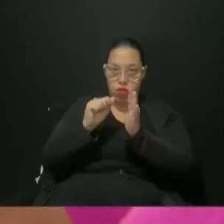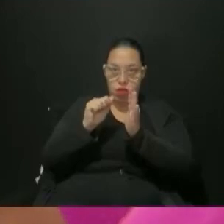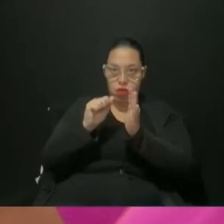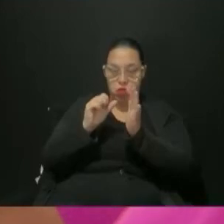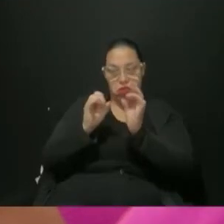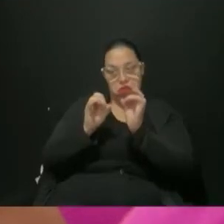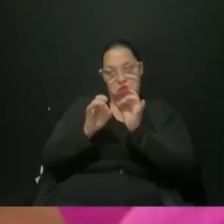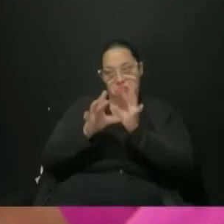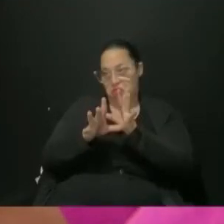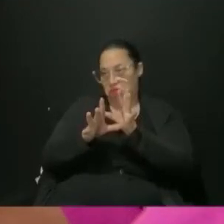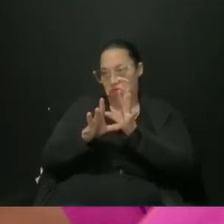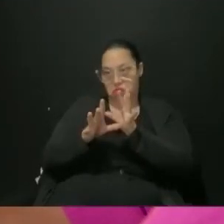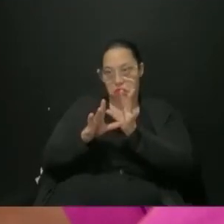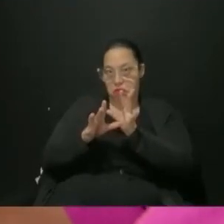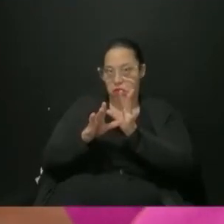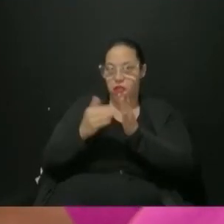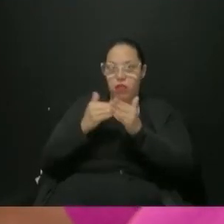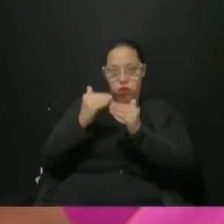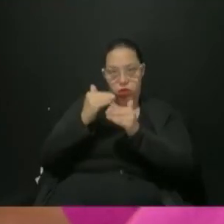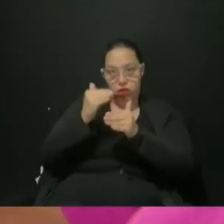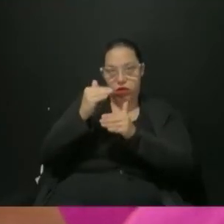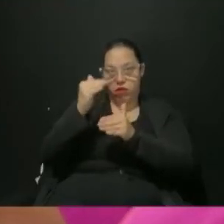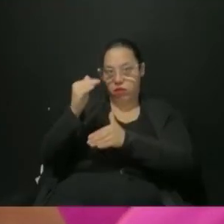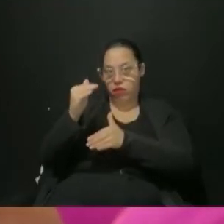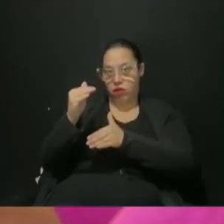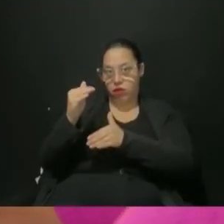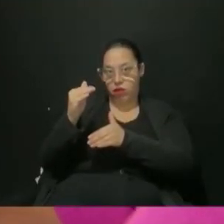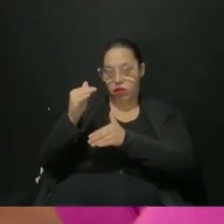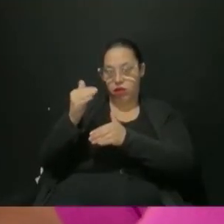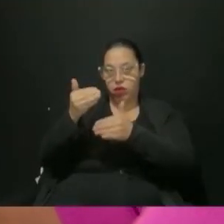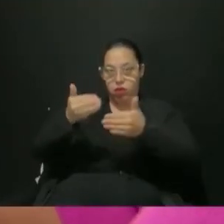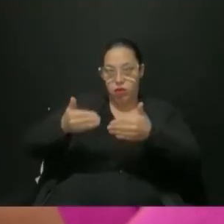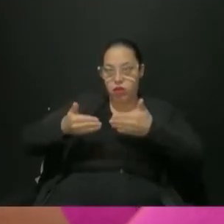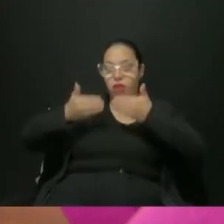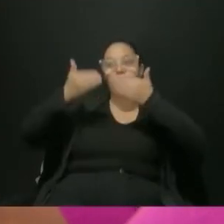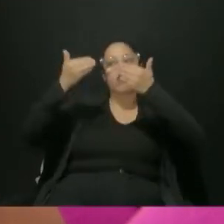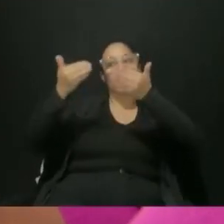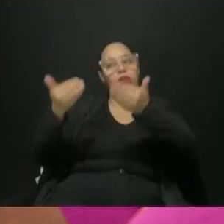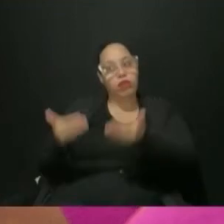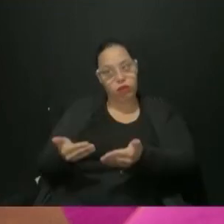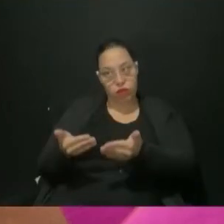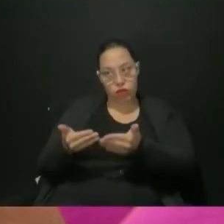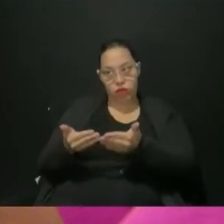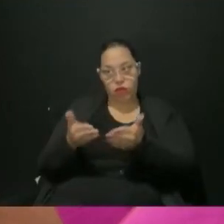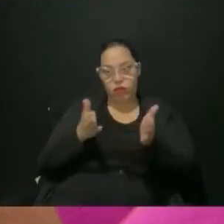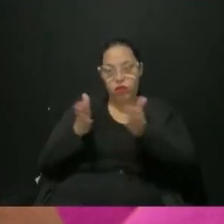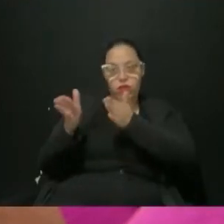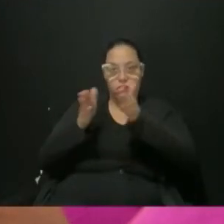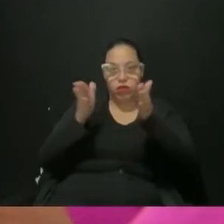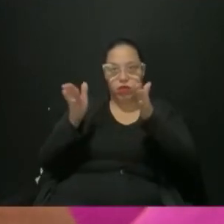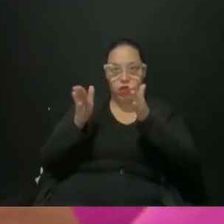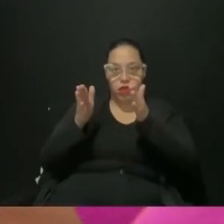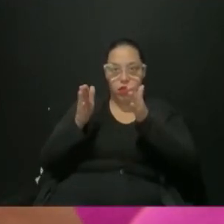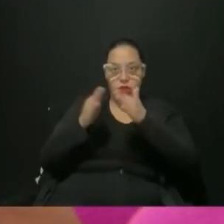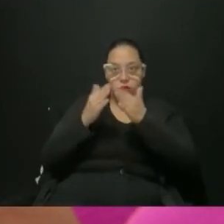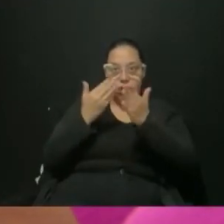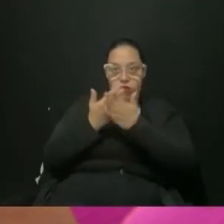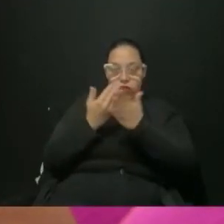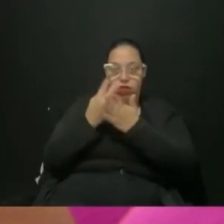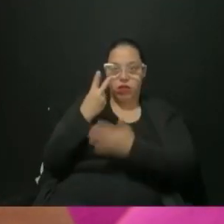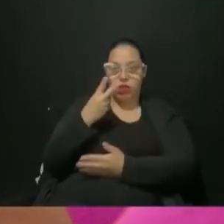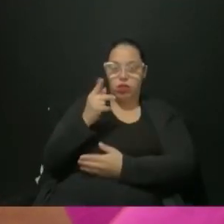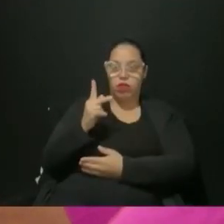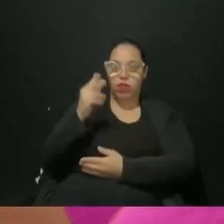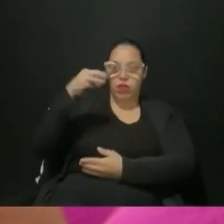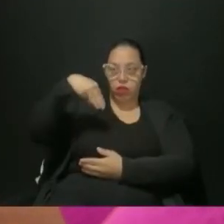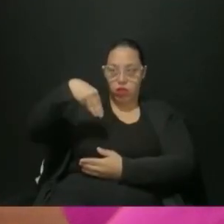automático. Ele tem o direito à continuidade. Se a escola dele não oferta continuidade, ele vai ser direcionado para uma escola em até 2